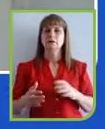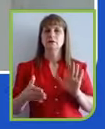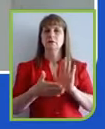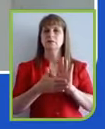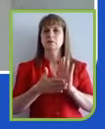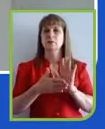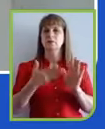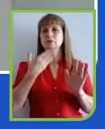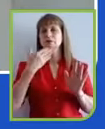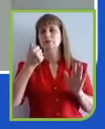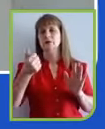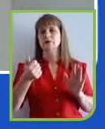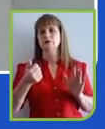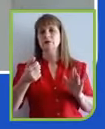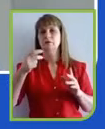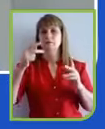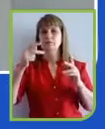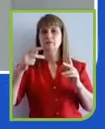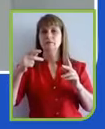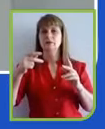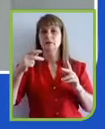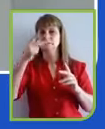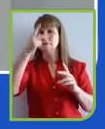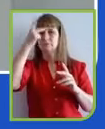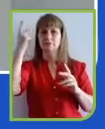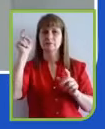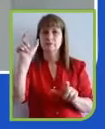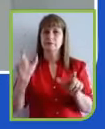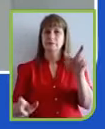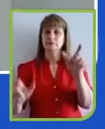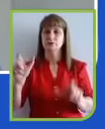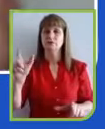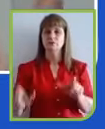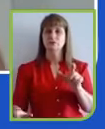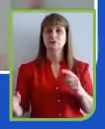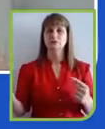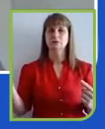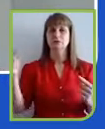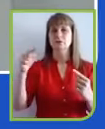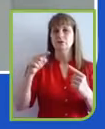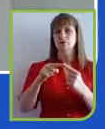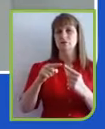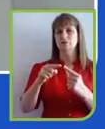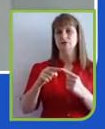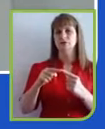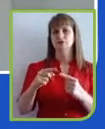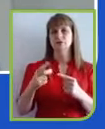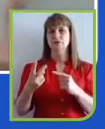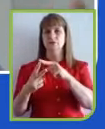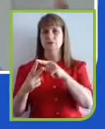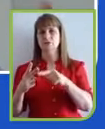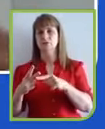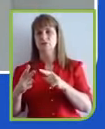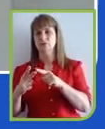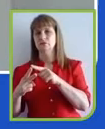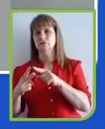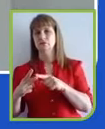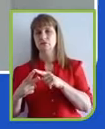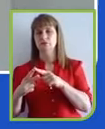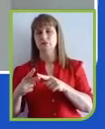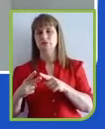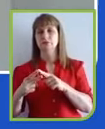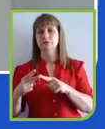esses seriam os dois macro-objetivos que entendemos que seriam mais relevantes dentre as decisões que você propôs, mas, de novo, são todos muito